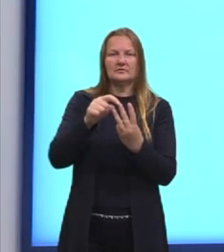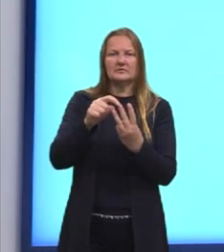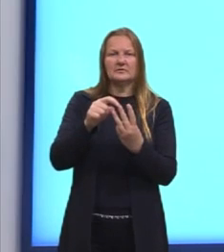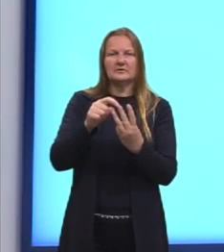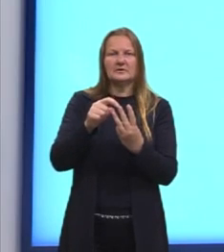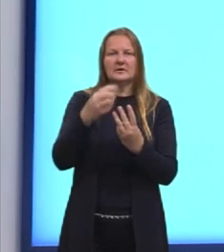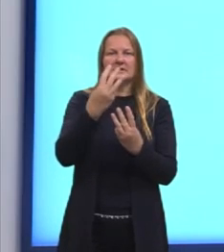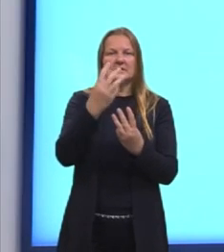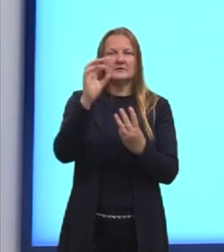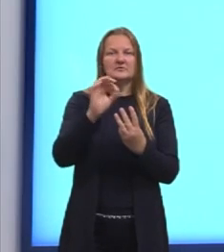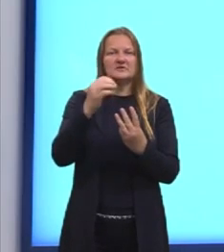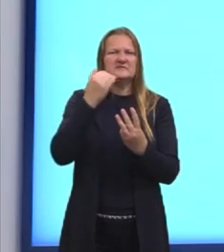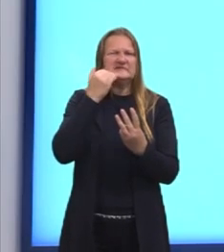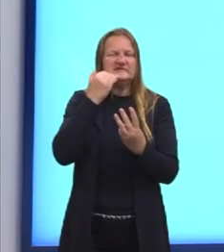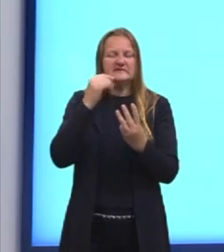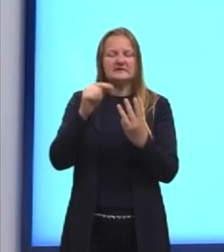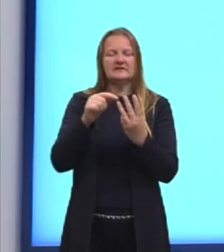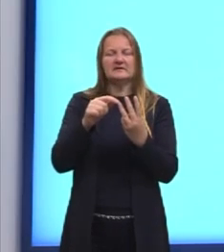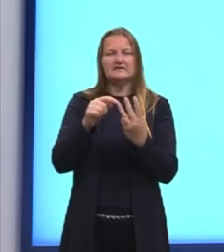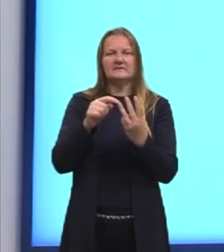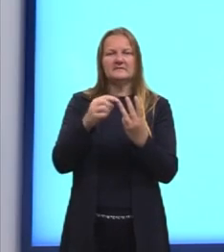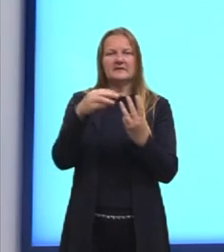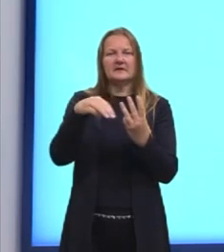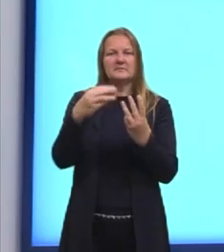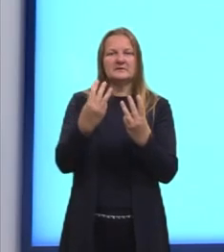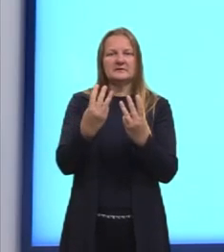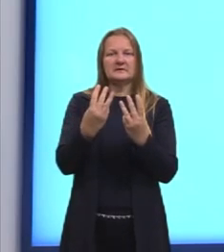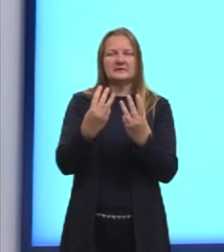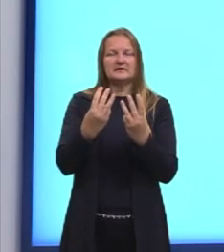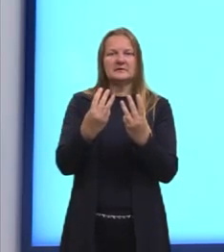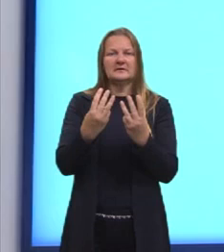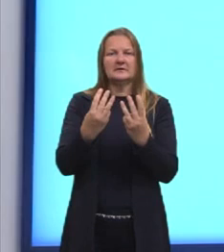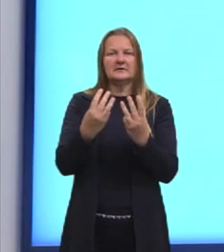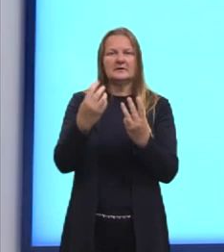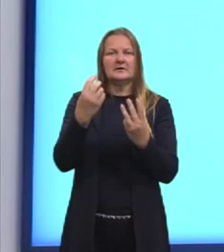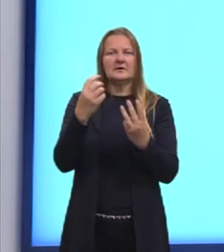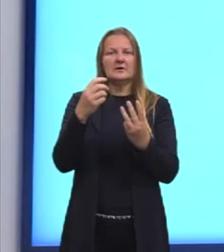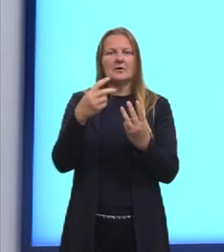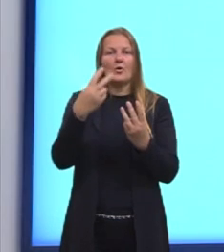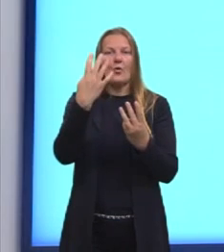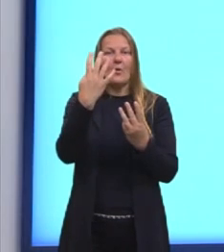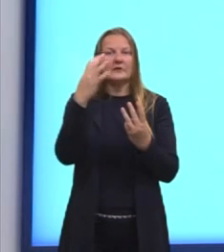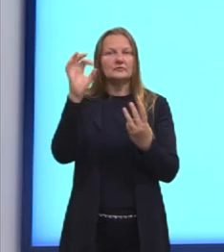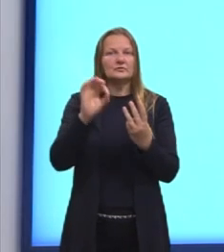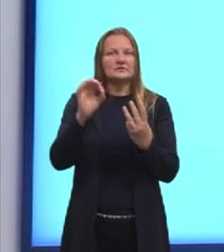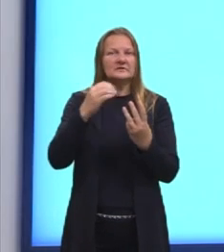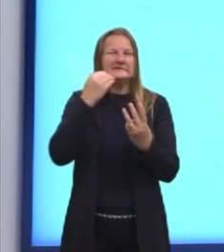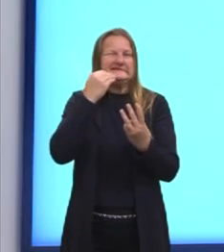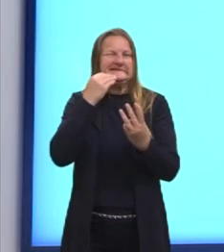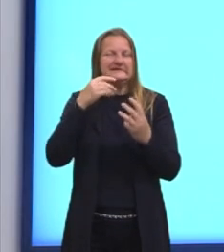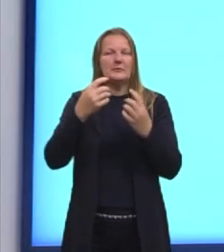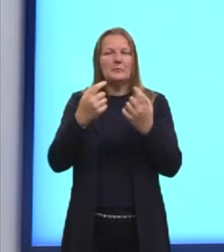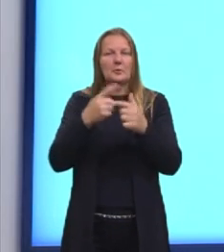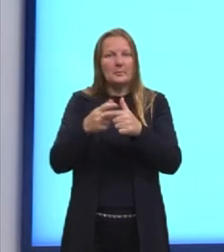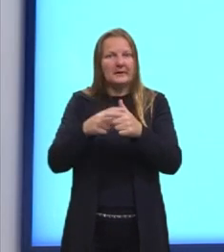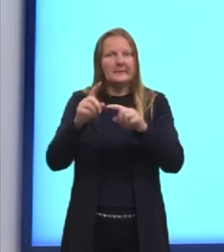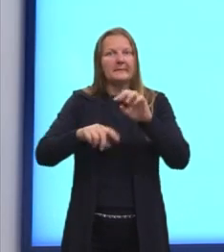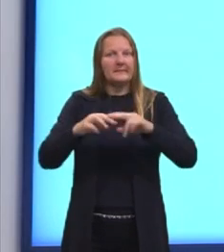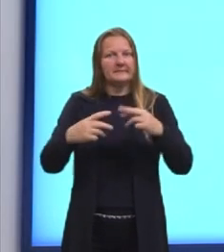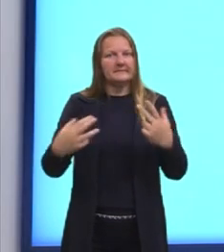é de 3% e da máquina M3 é igual a 4%. A